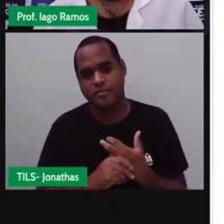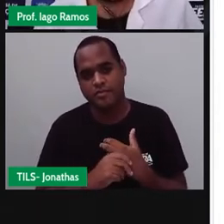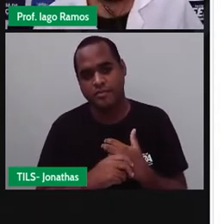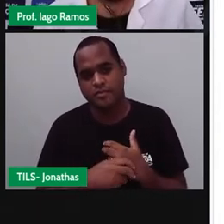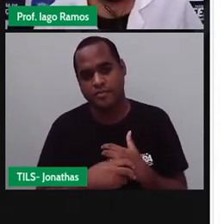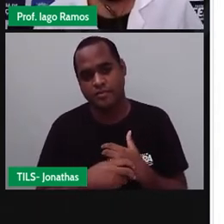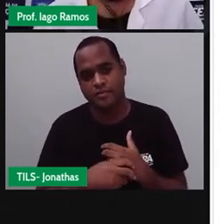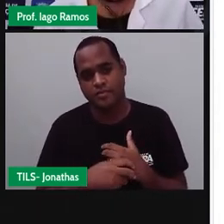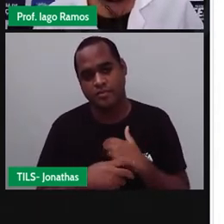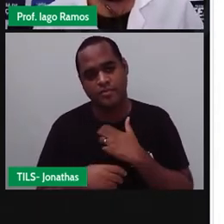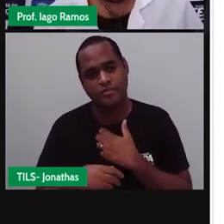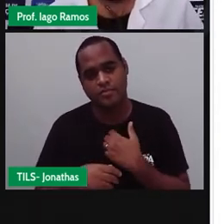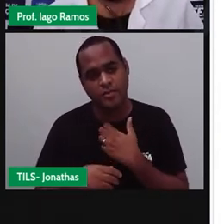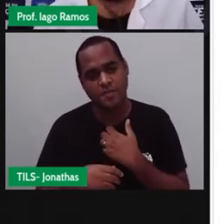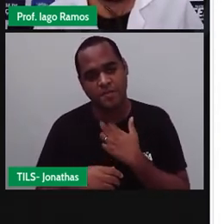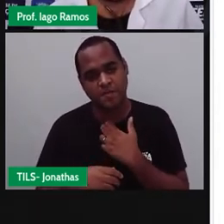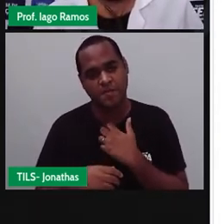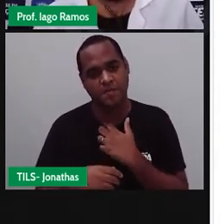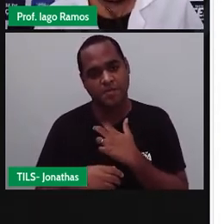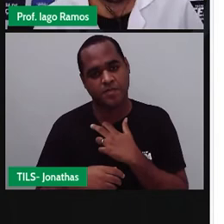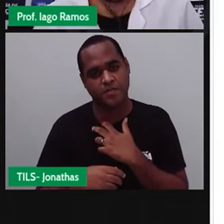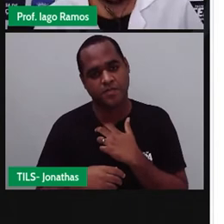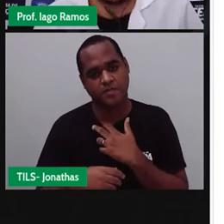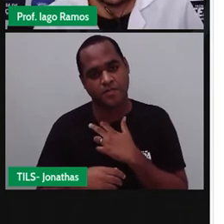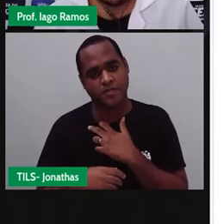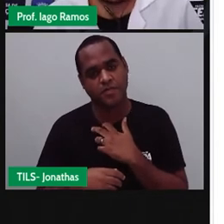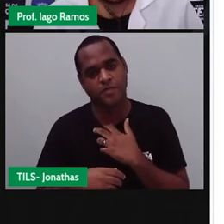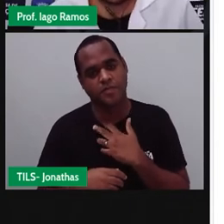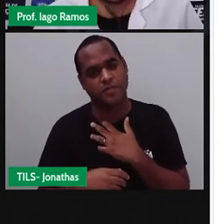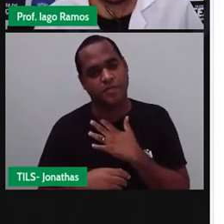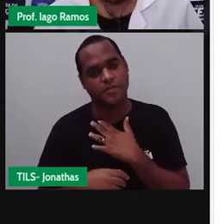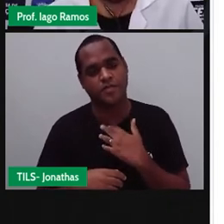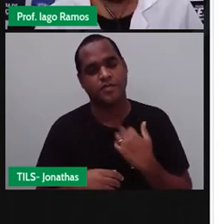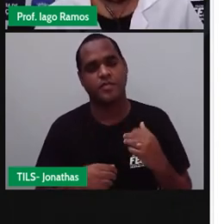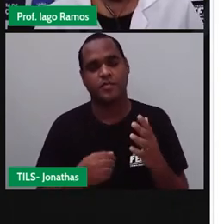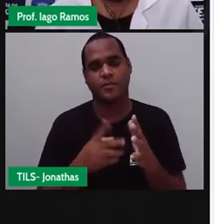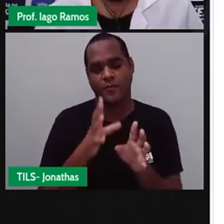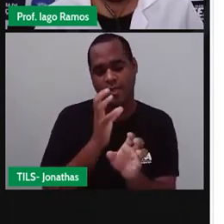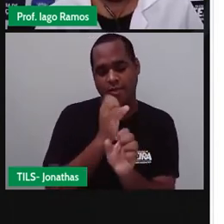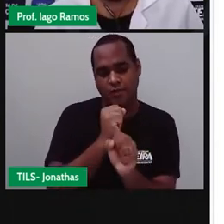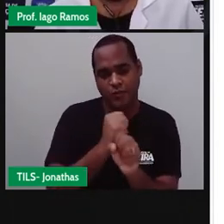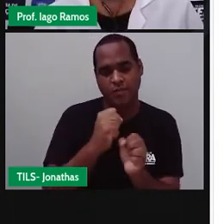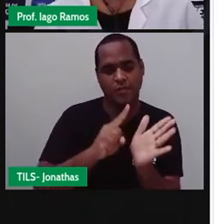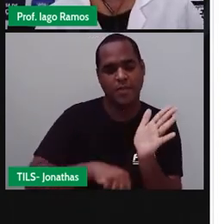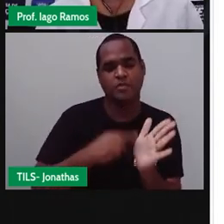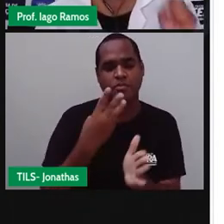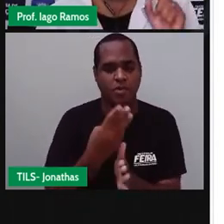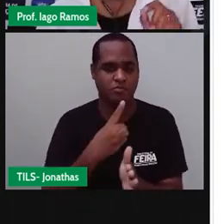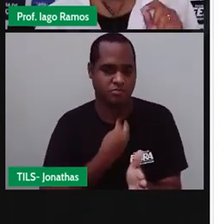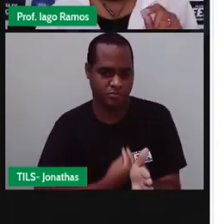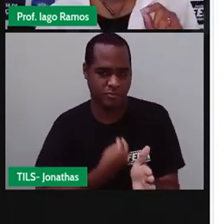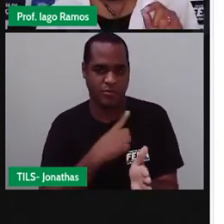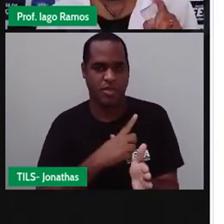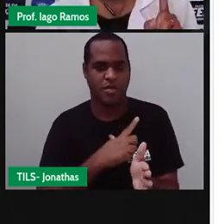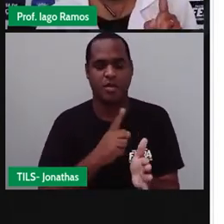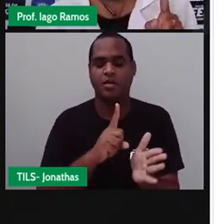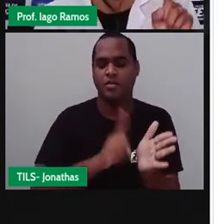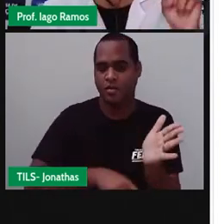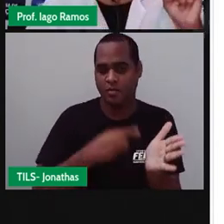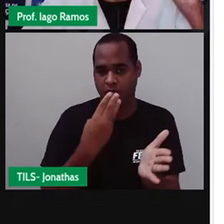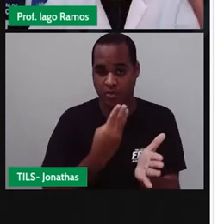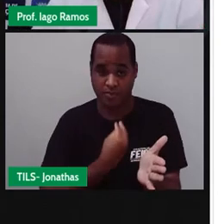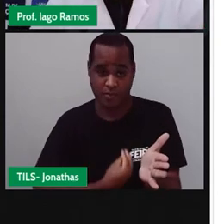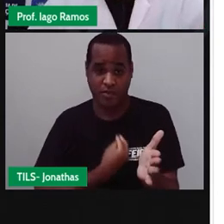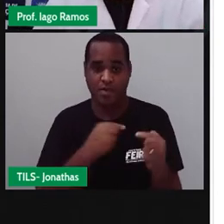gente vai ter que fazer aqui? A gente vai ter que somar menos 3, somar menos 3. Então quando a gente soma um número negativo,